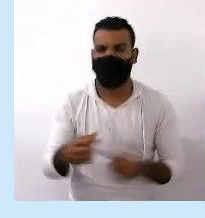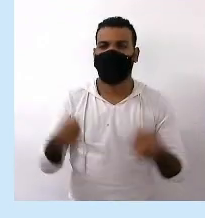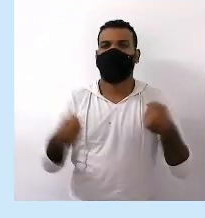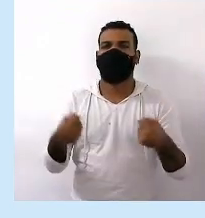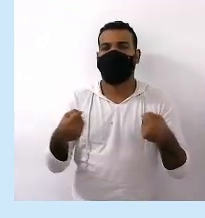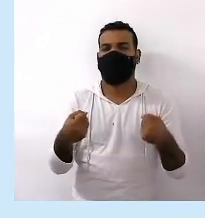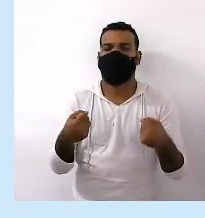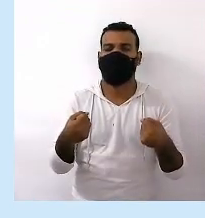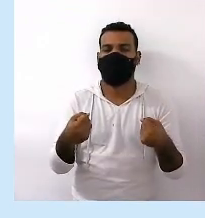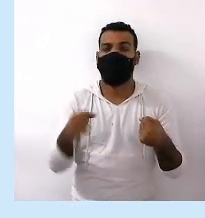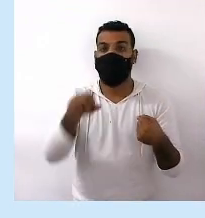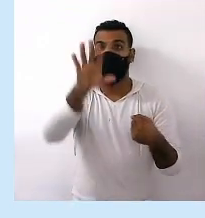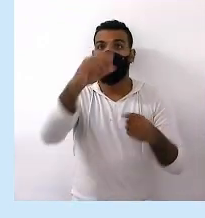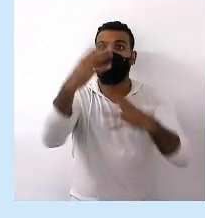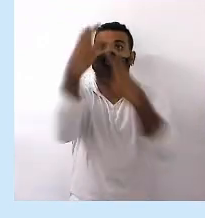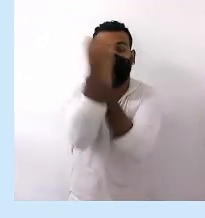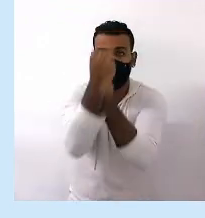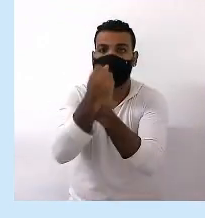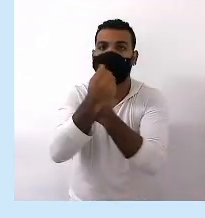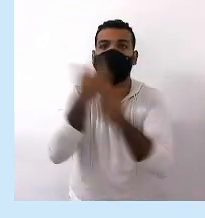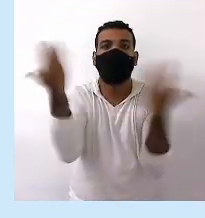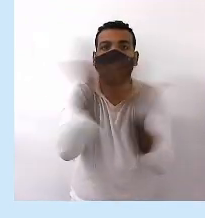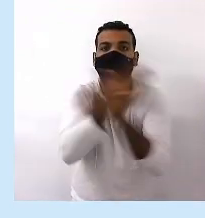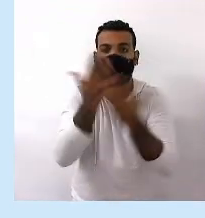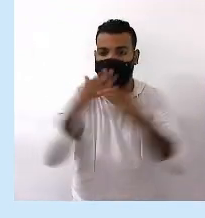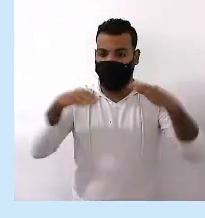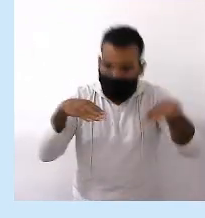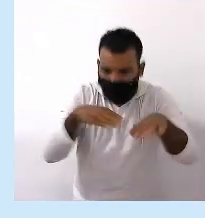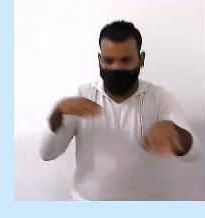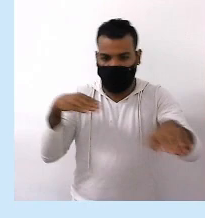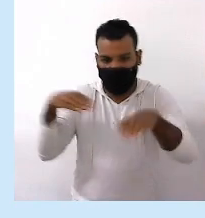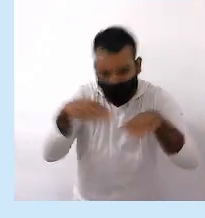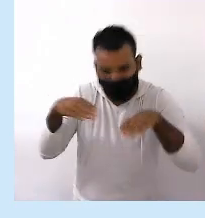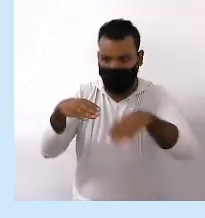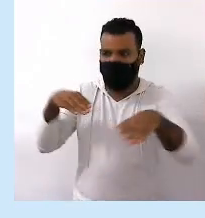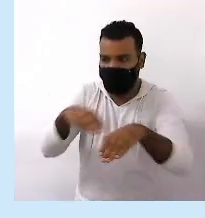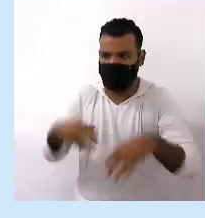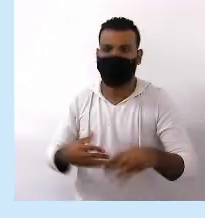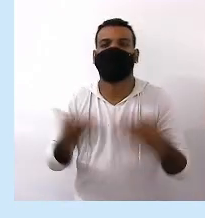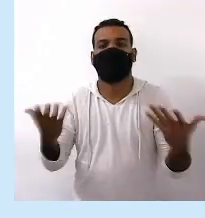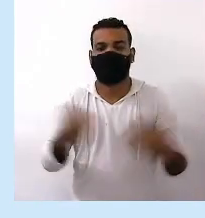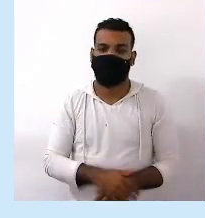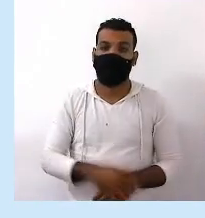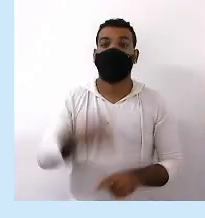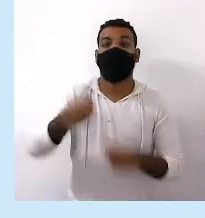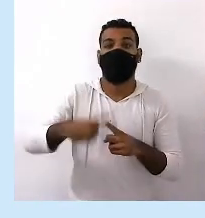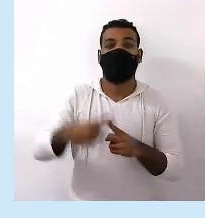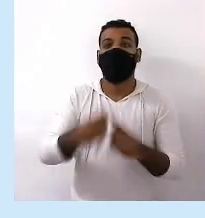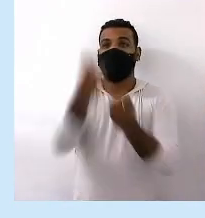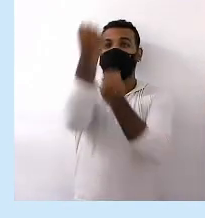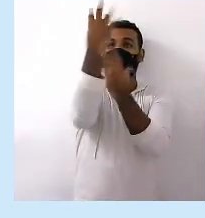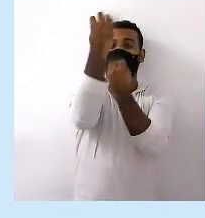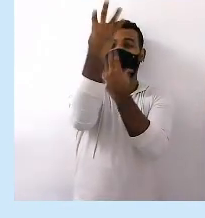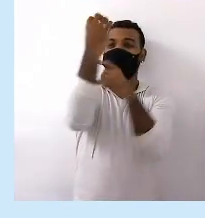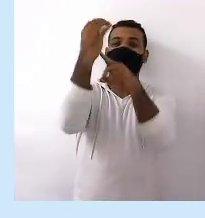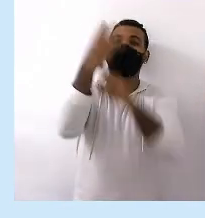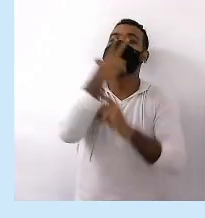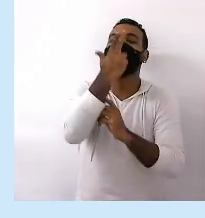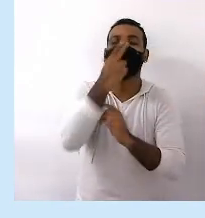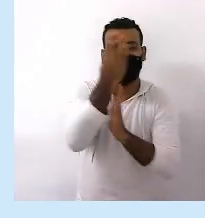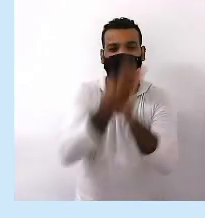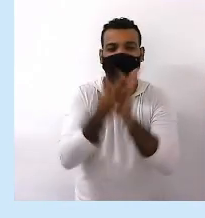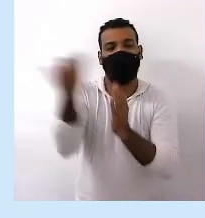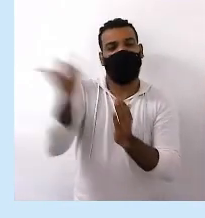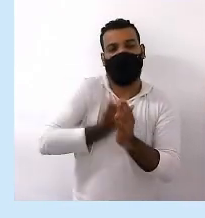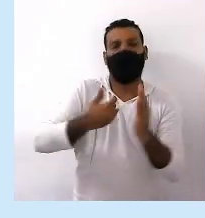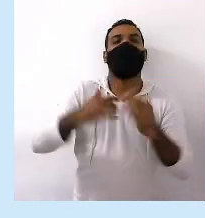desorientados? Porque o que orienta os motoristas São os semáforos Ou seja, é como se os textos normativos Fossem semáforos